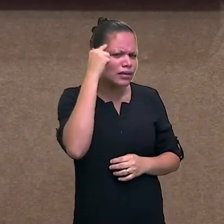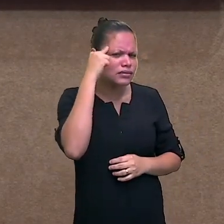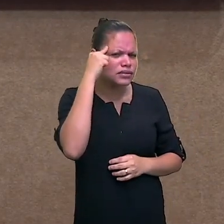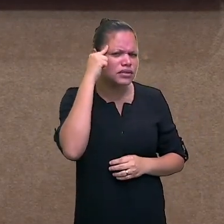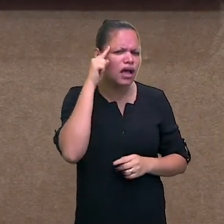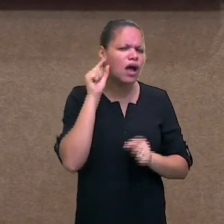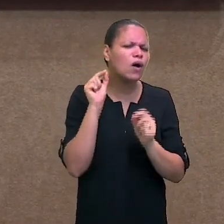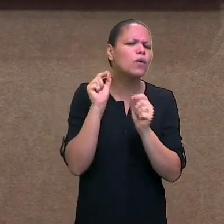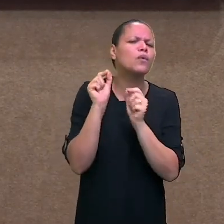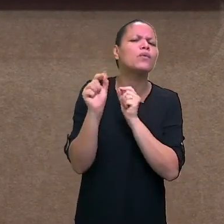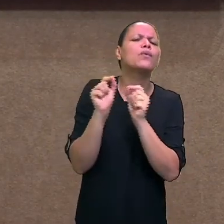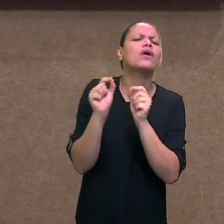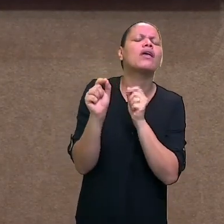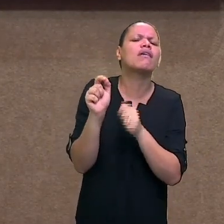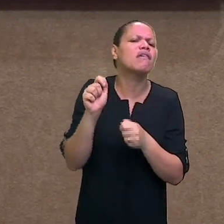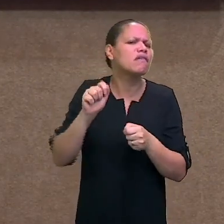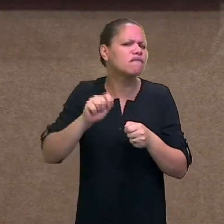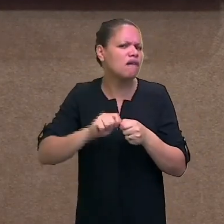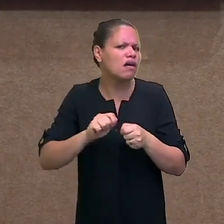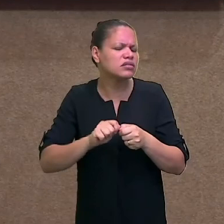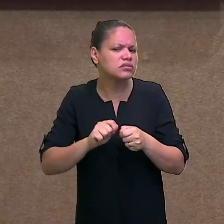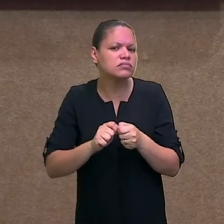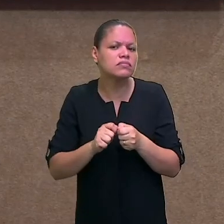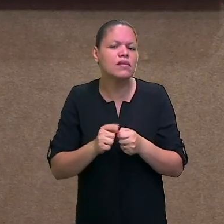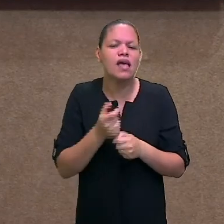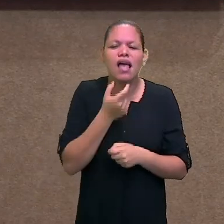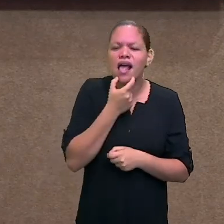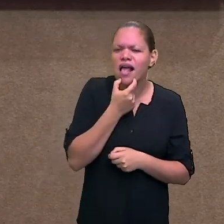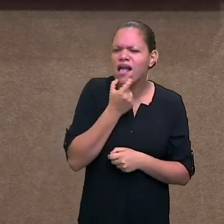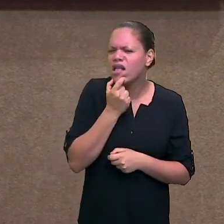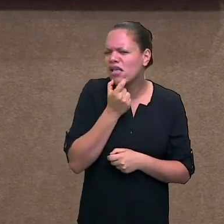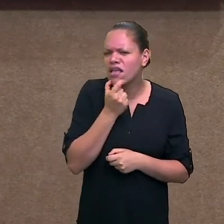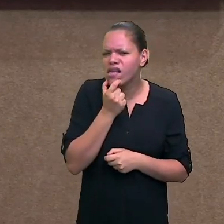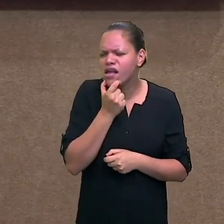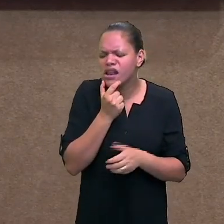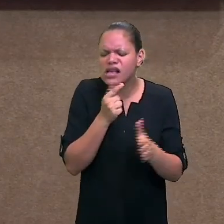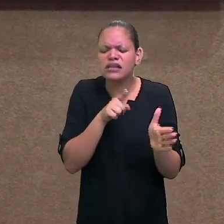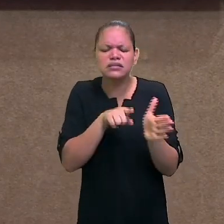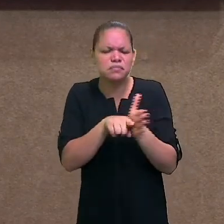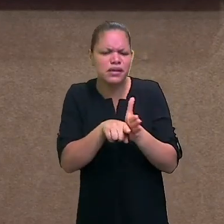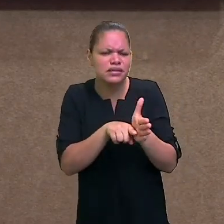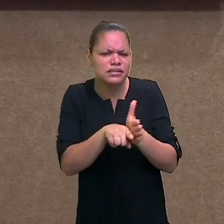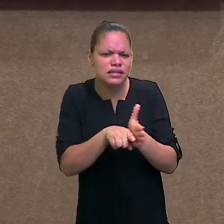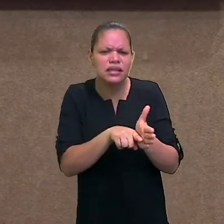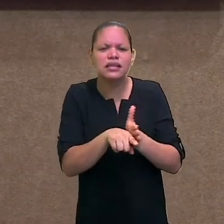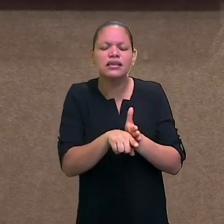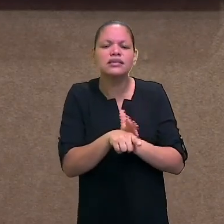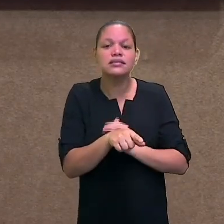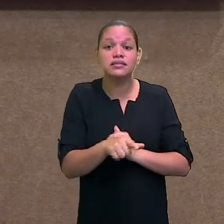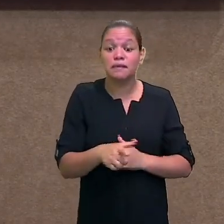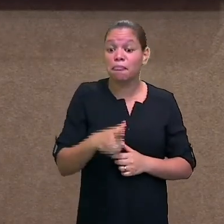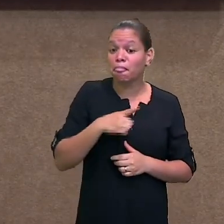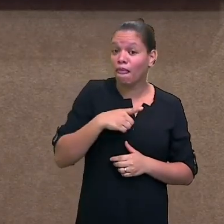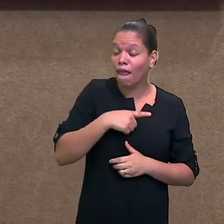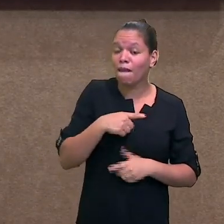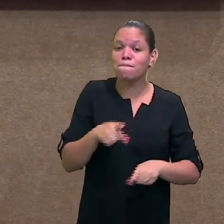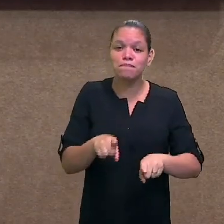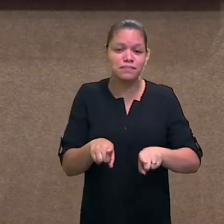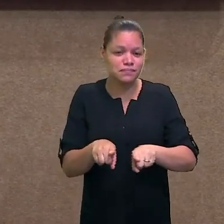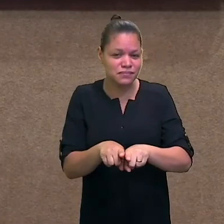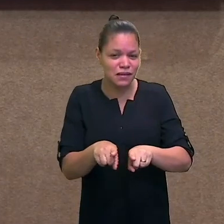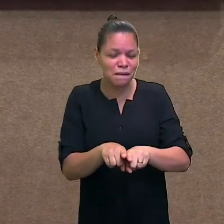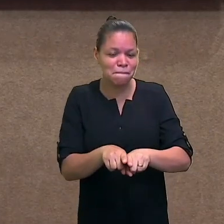na língua inglesa. Onde também as pessoas, no caso, nós temos vários games que têm vários amigos que também